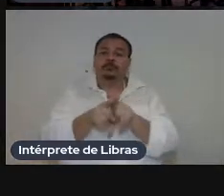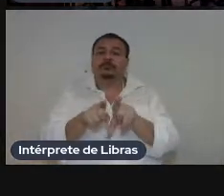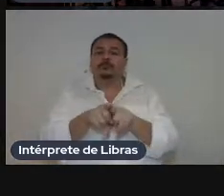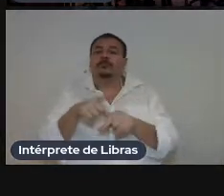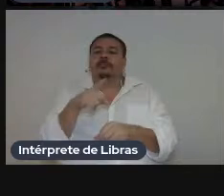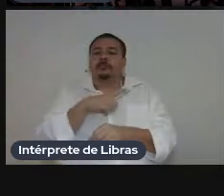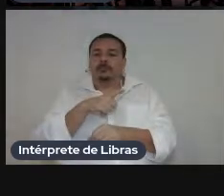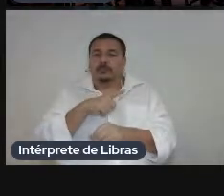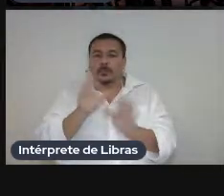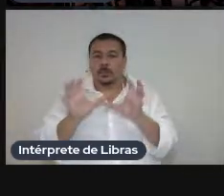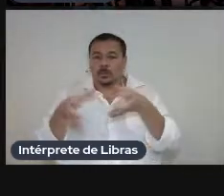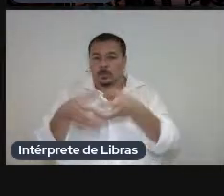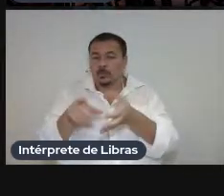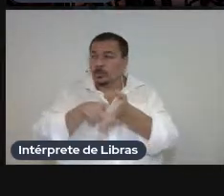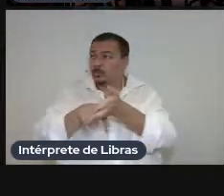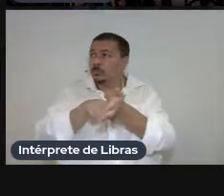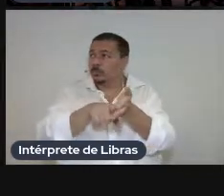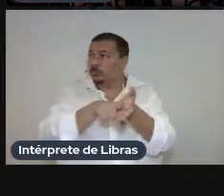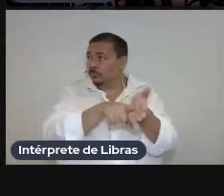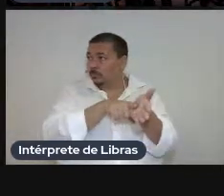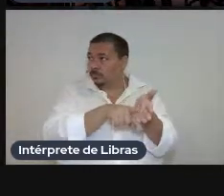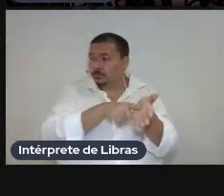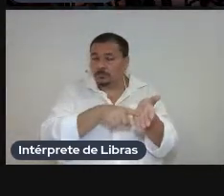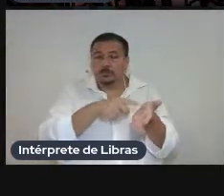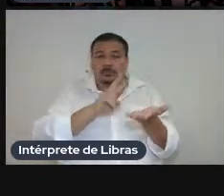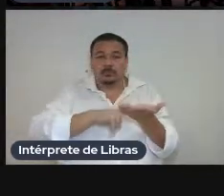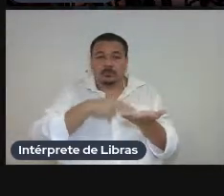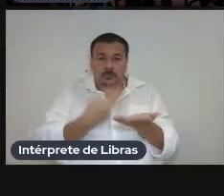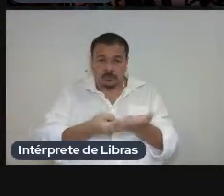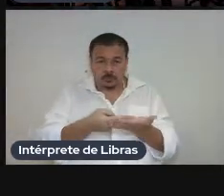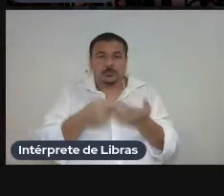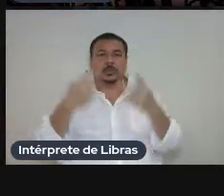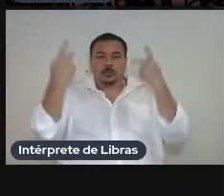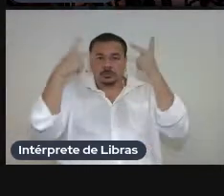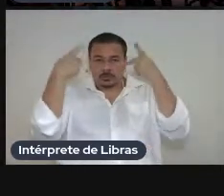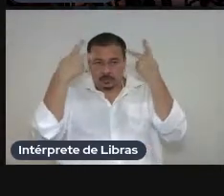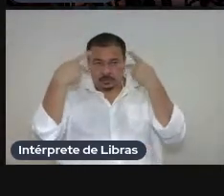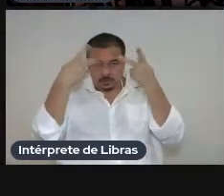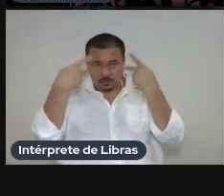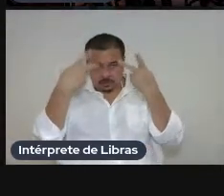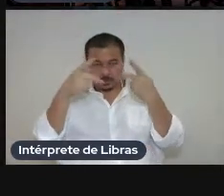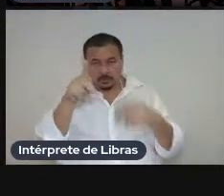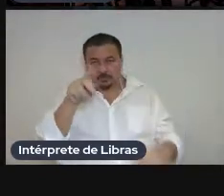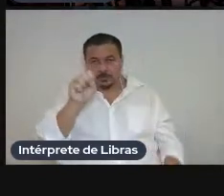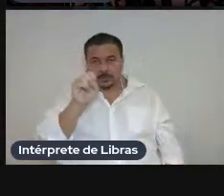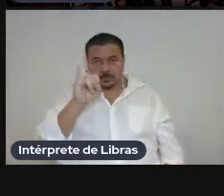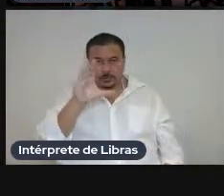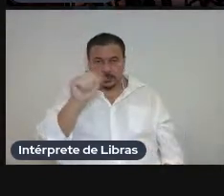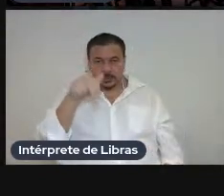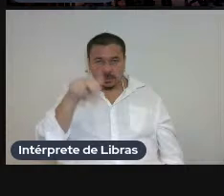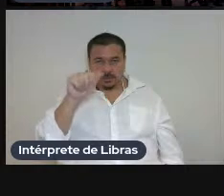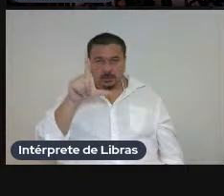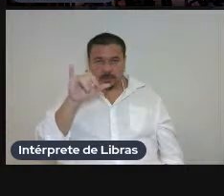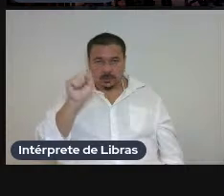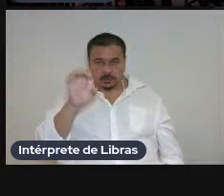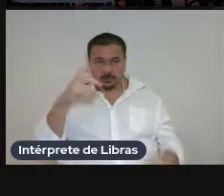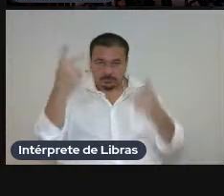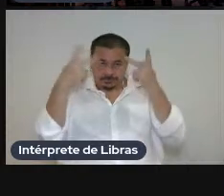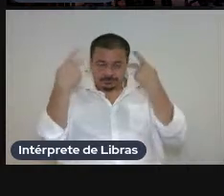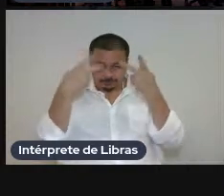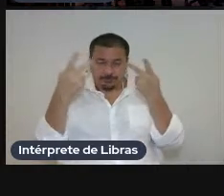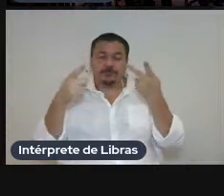partir do nosso grupo de estudo tradução em psicanálise onde começamos onde estudamos e lemos